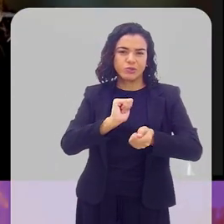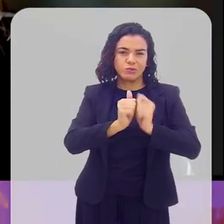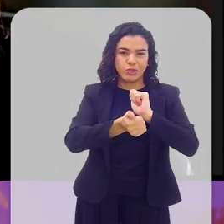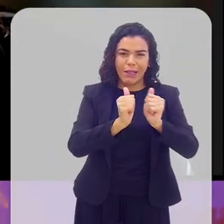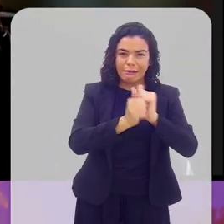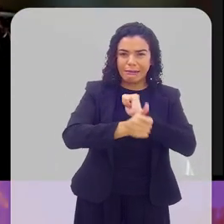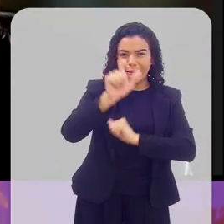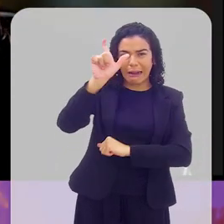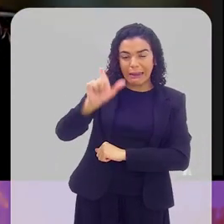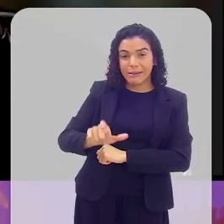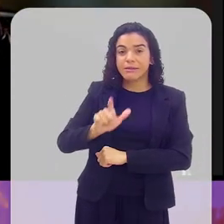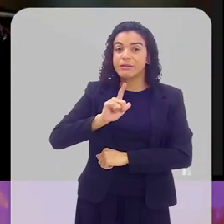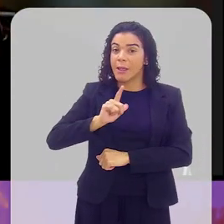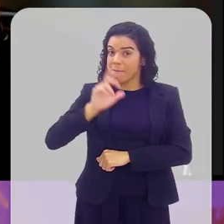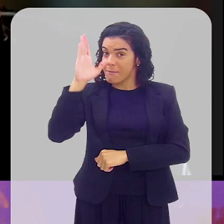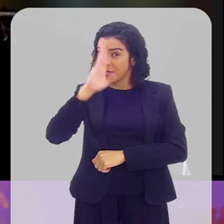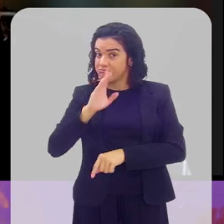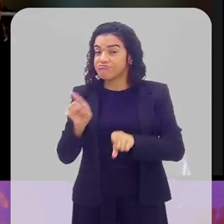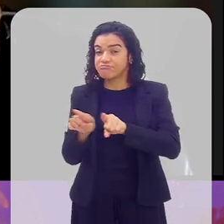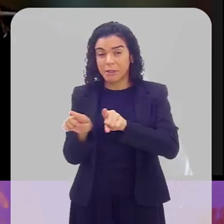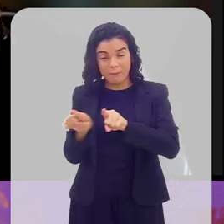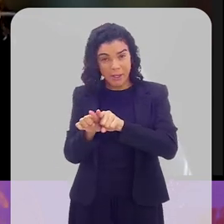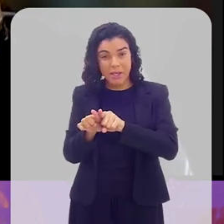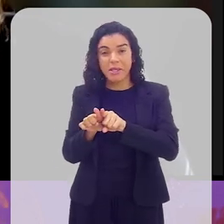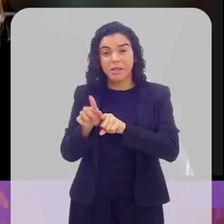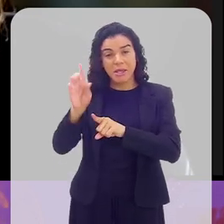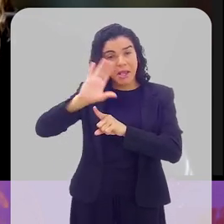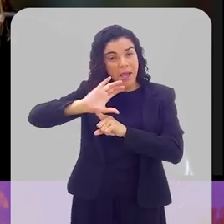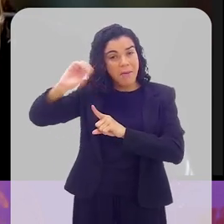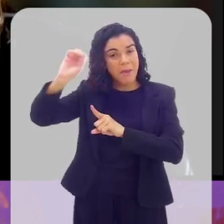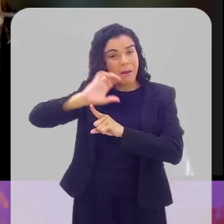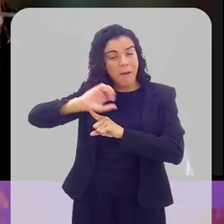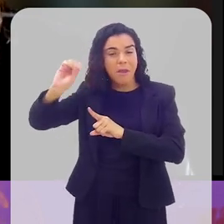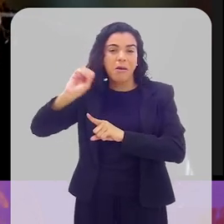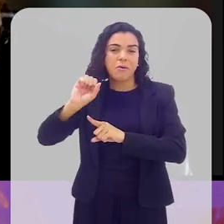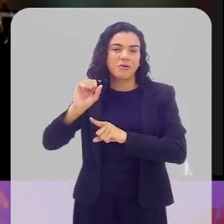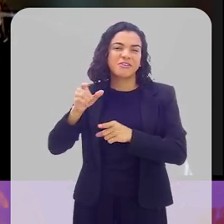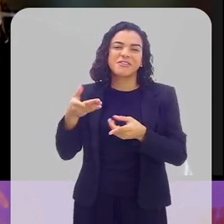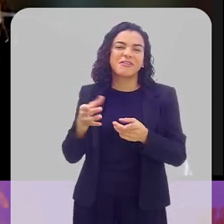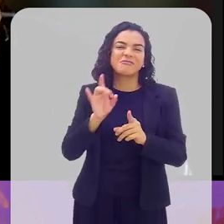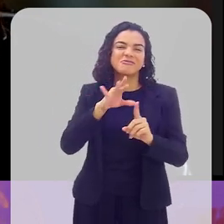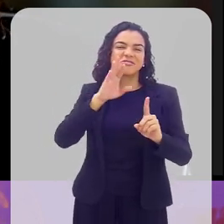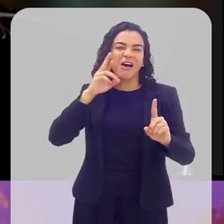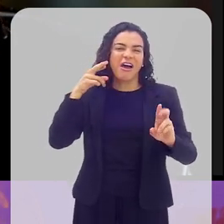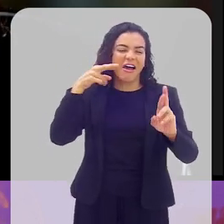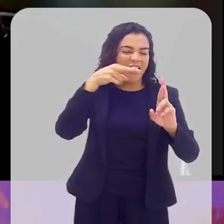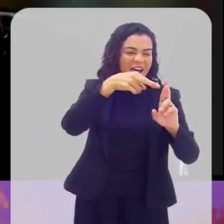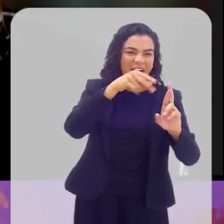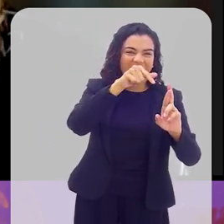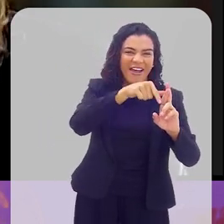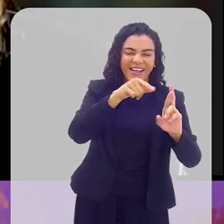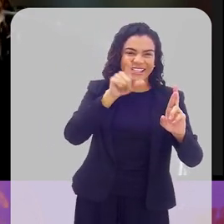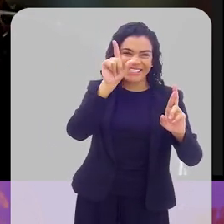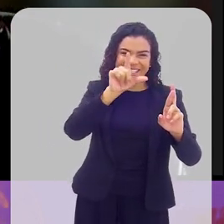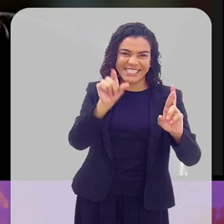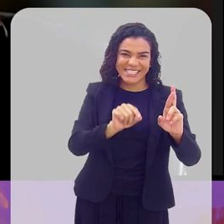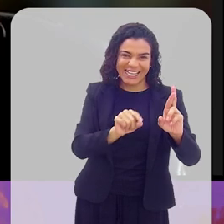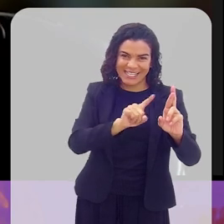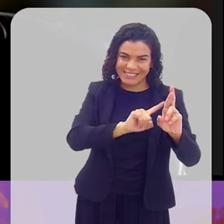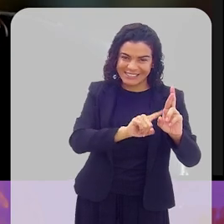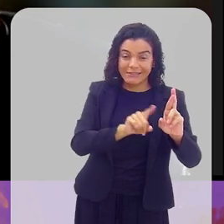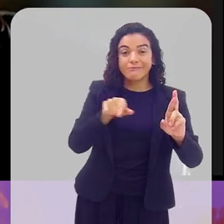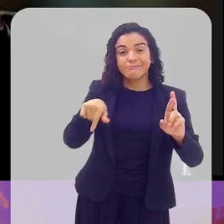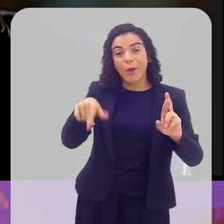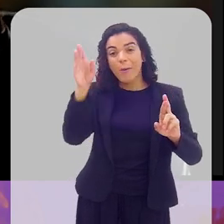ainda, mas já tivemos brasileiros que conquistaram o número um do mundo. Então, já não é uma coisa